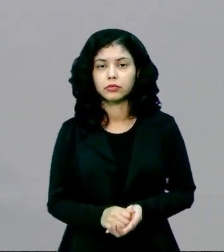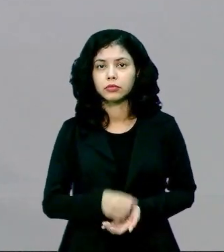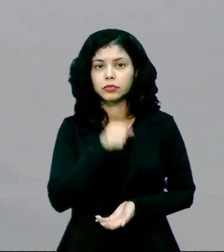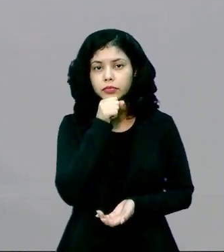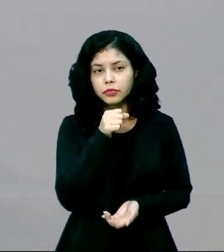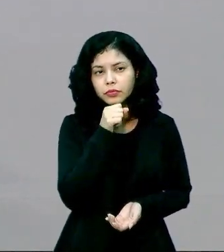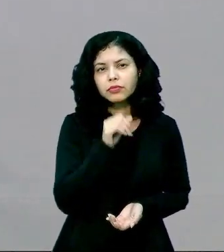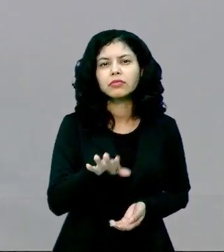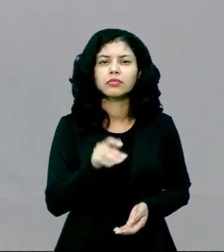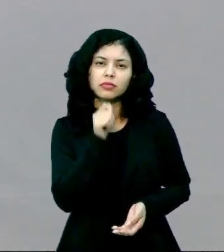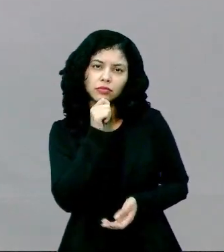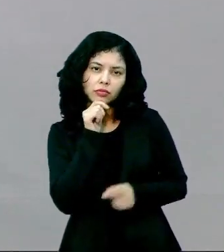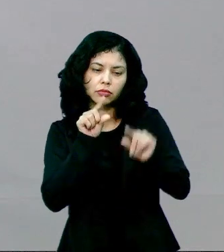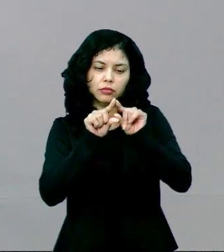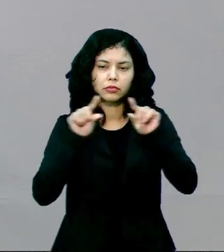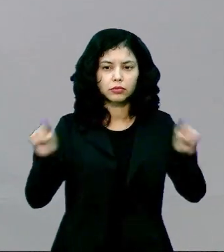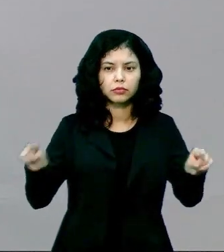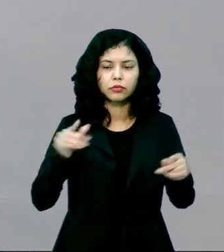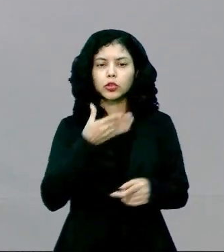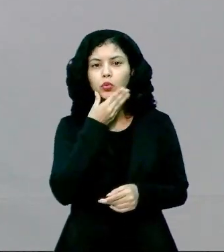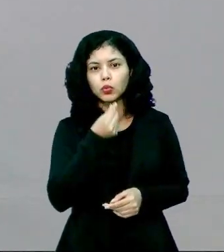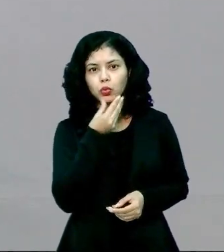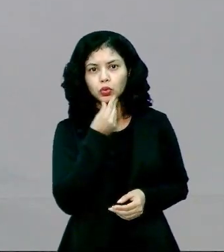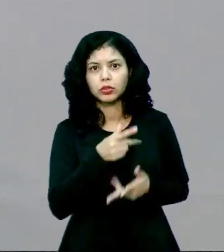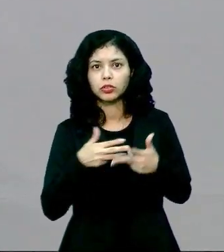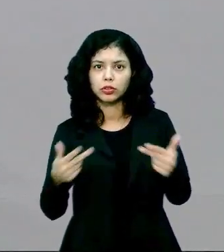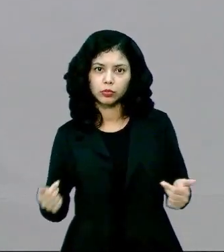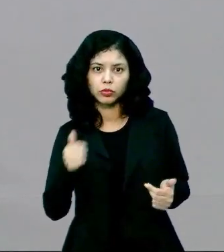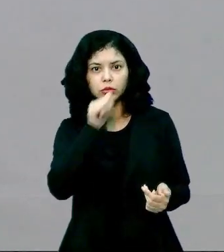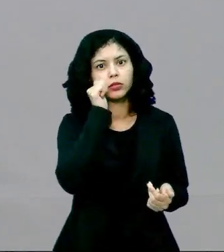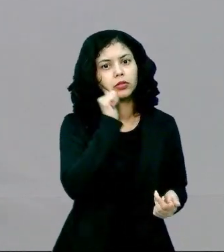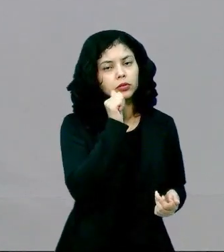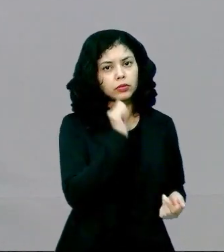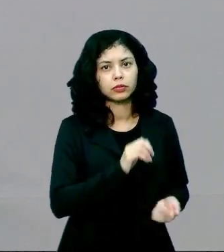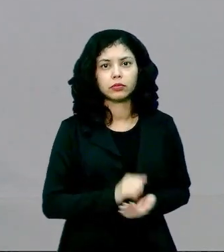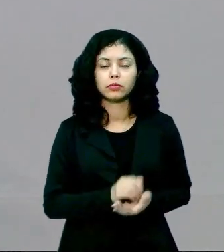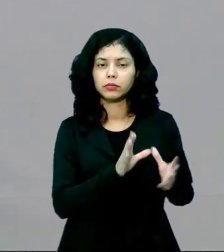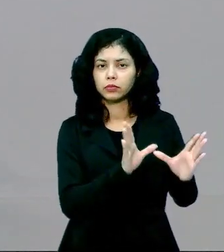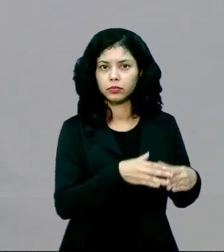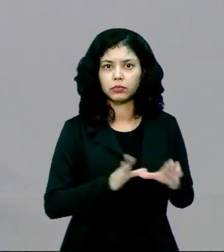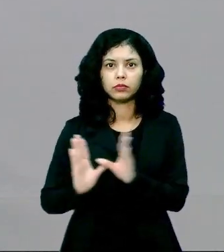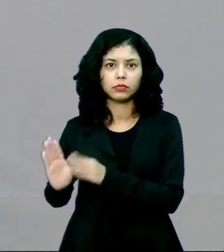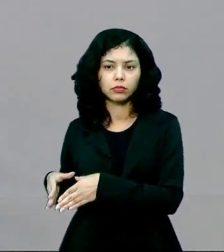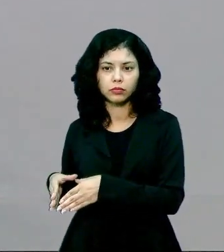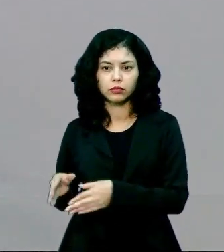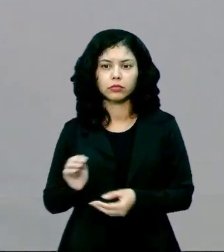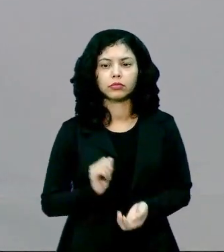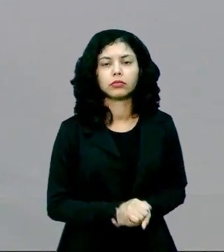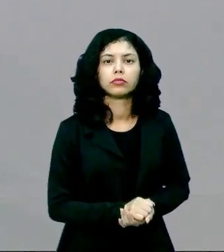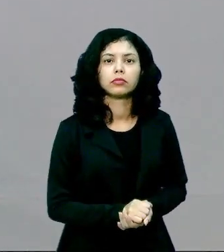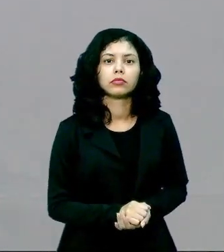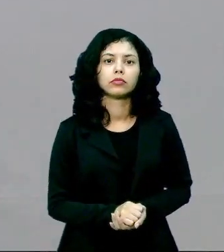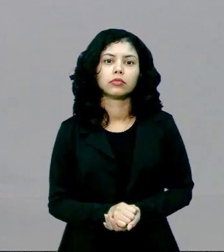velho discurso, coisa de homem, coisa de mulher. É aquela